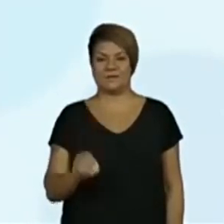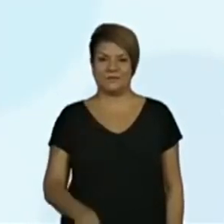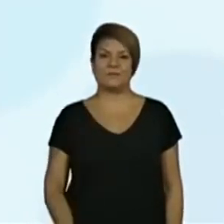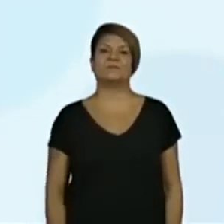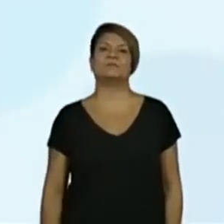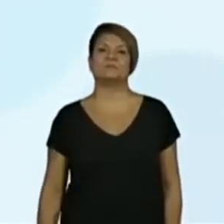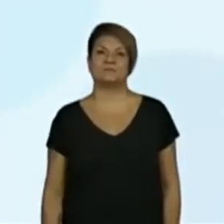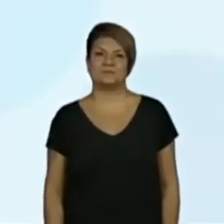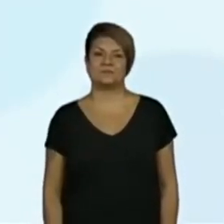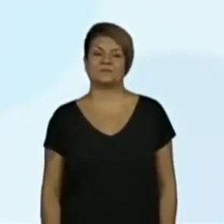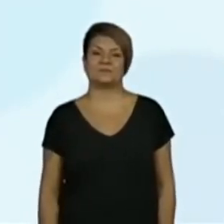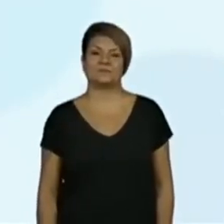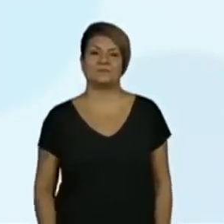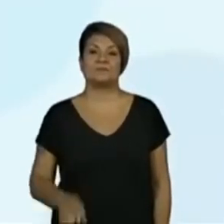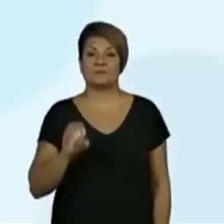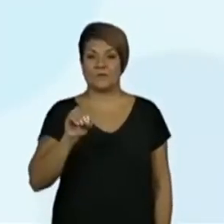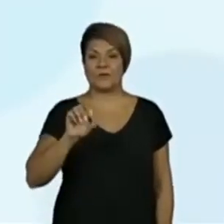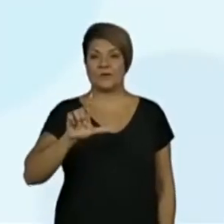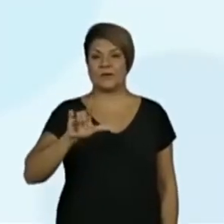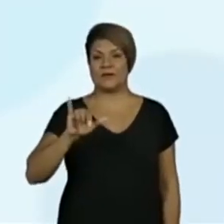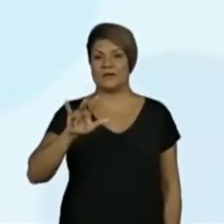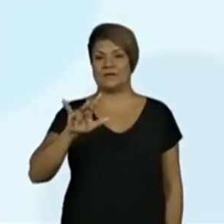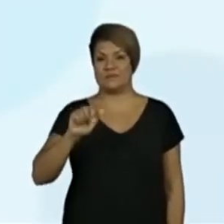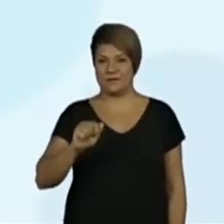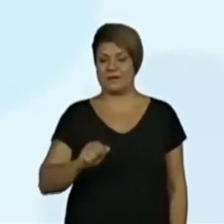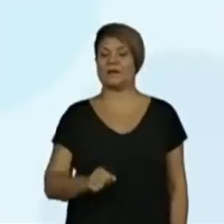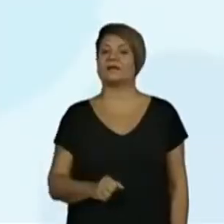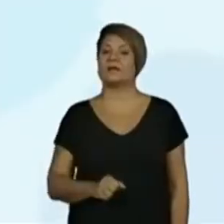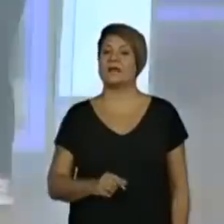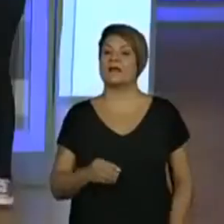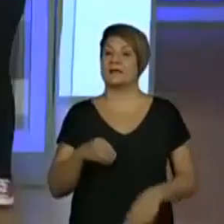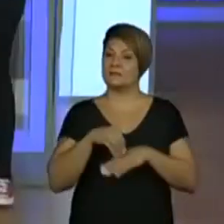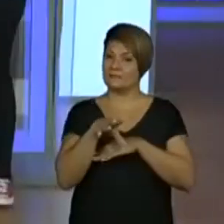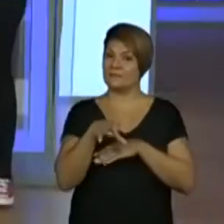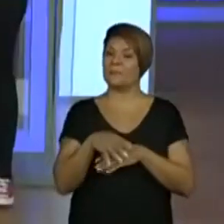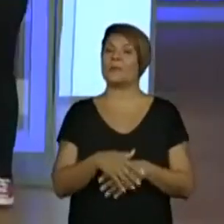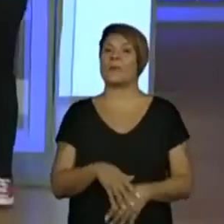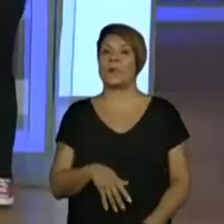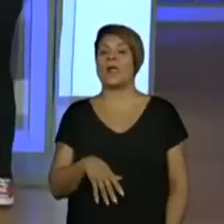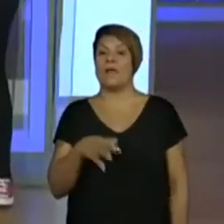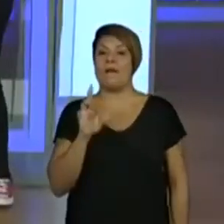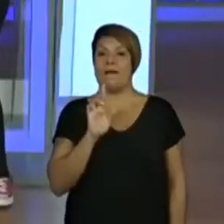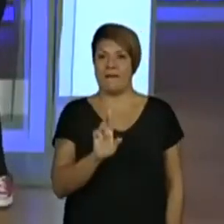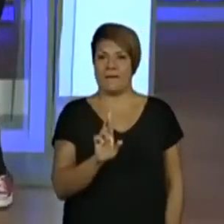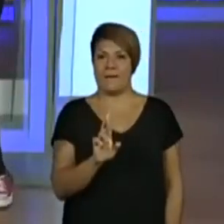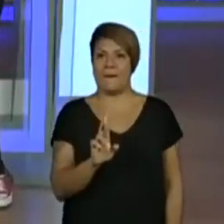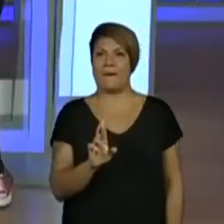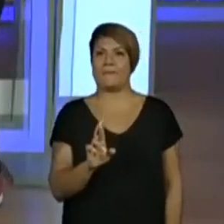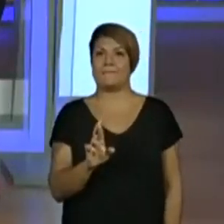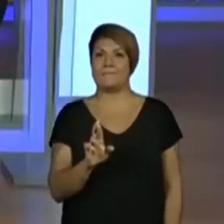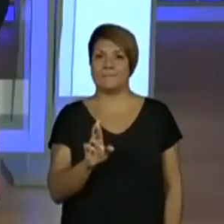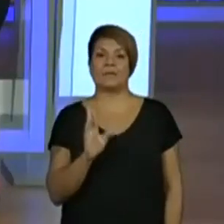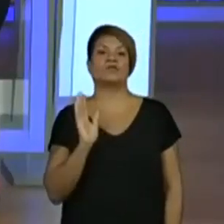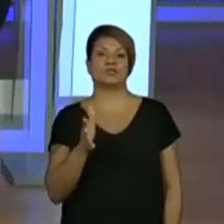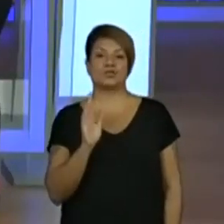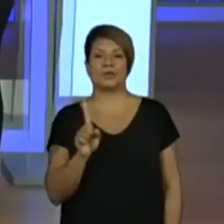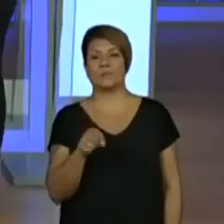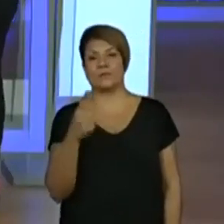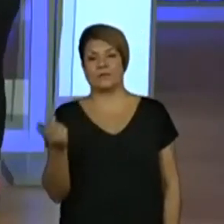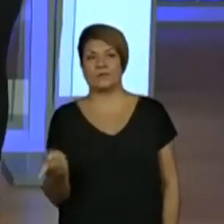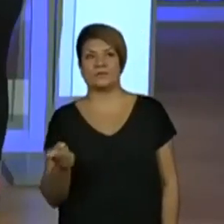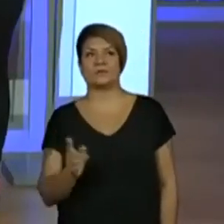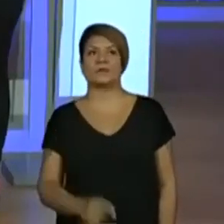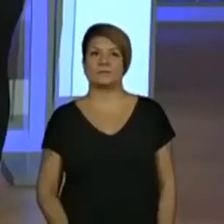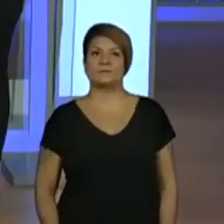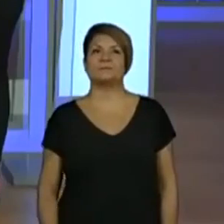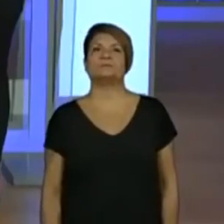E a Olivia está lá trazendo mais uma contribuição para a gente. Ela já sabia que era a letra R e ela já trouxe a próxima para a